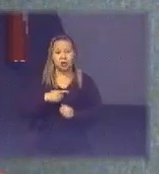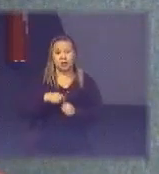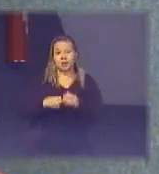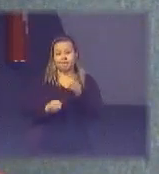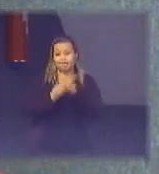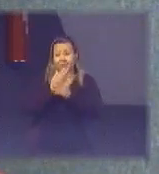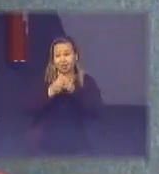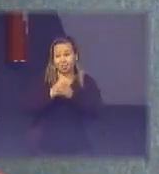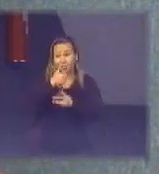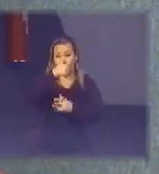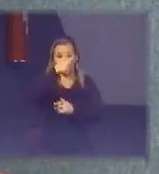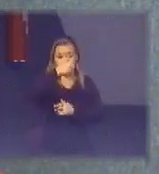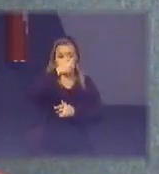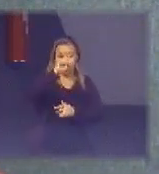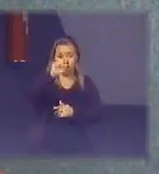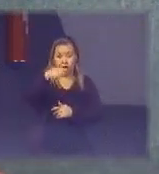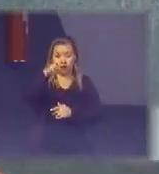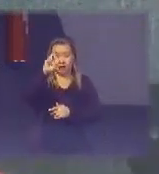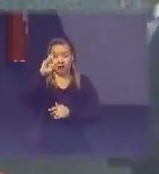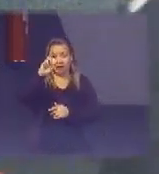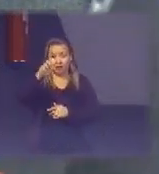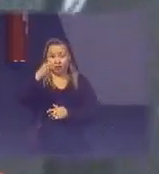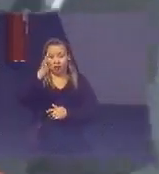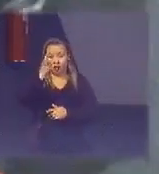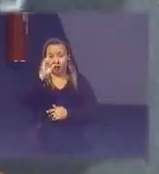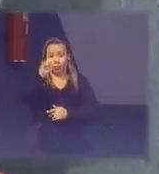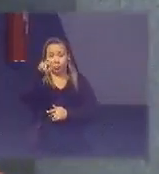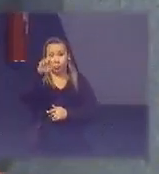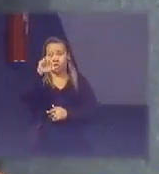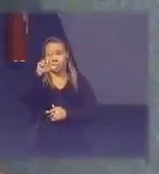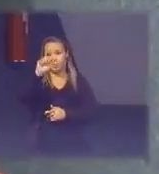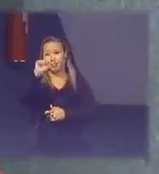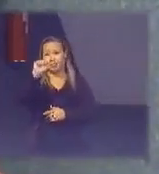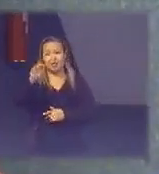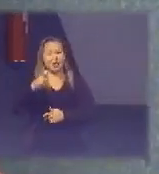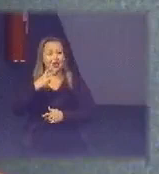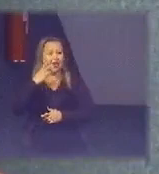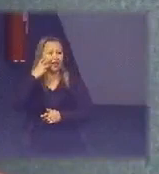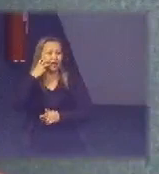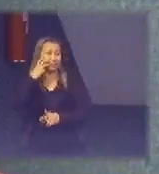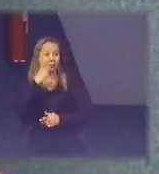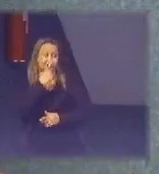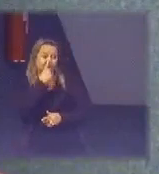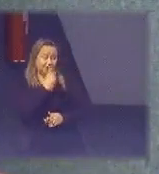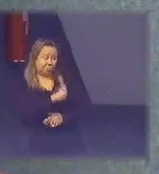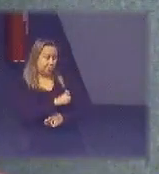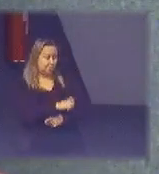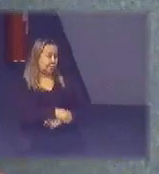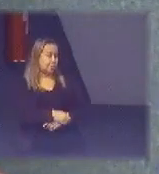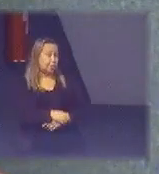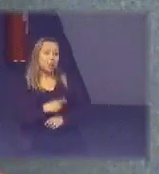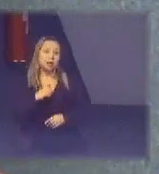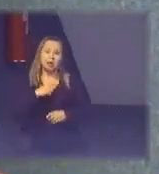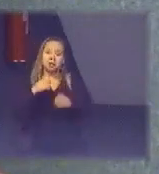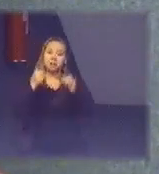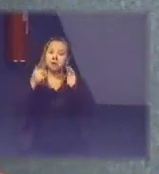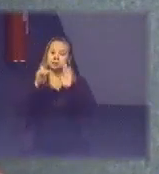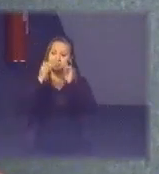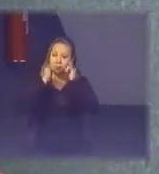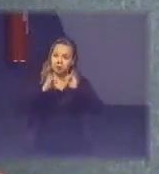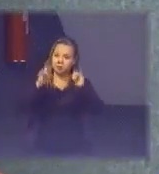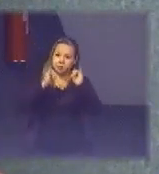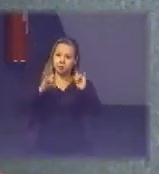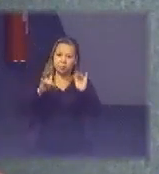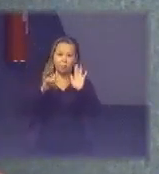milhões de toneladas de eletroeletrônicos por ano eu trago alguns dados mostrando no mundo todo